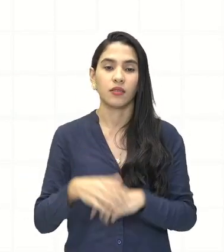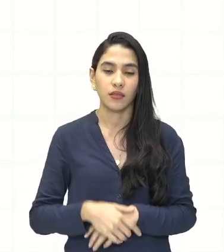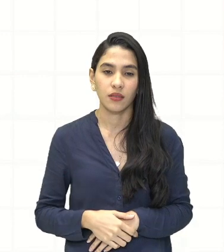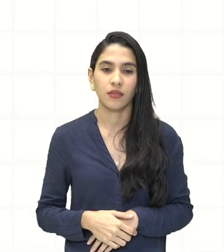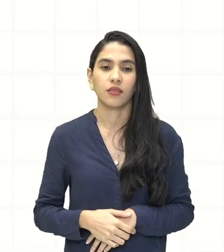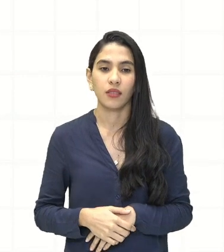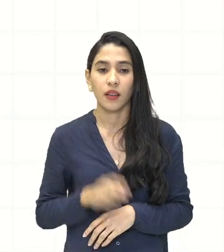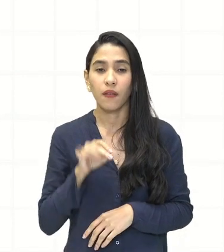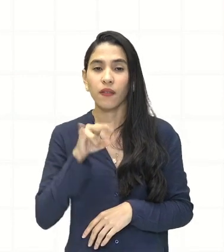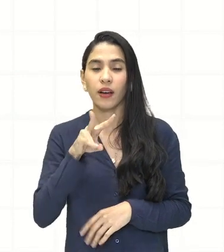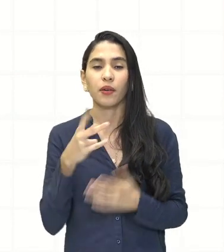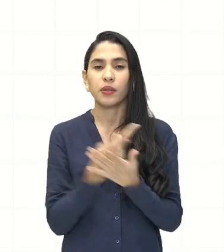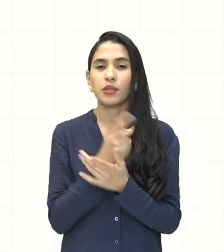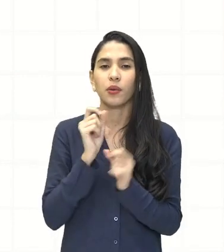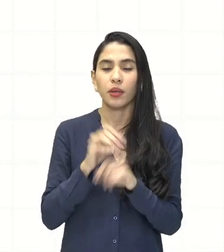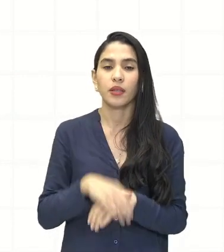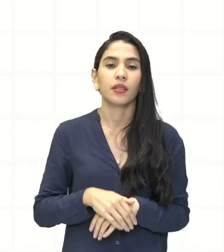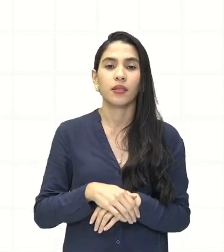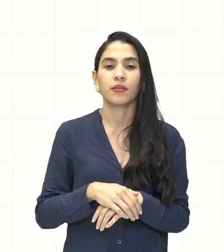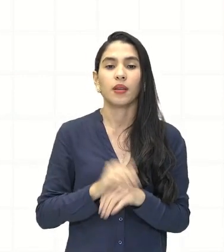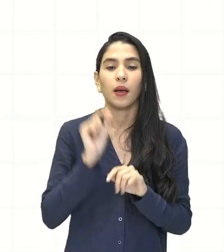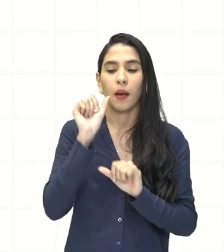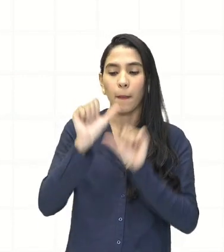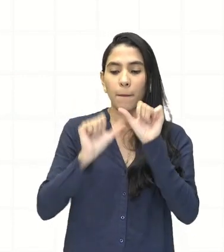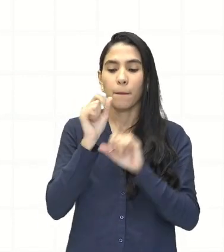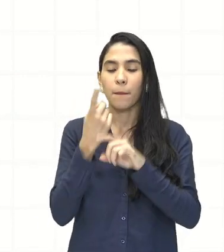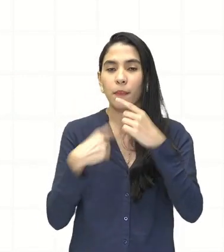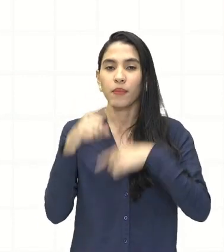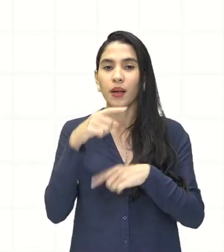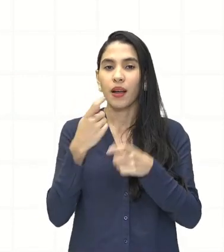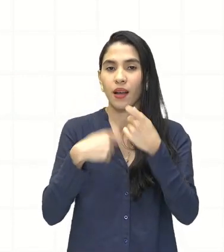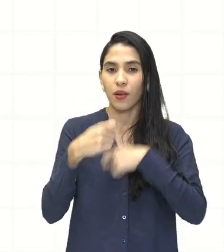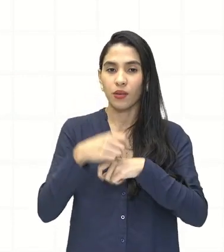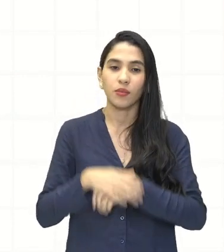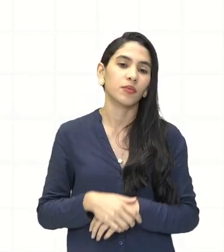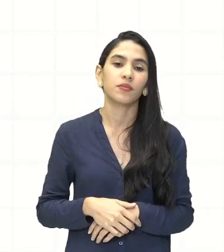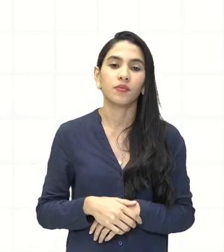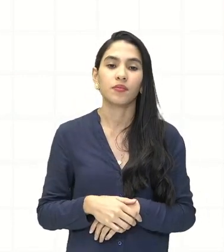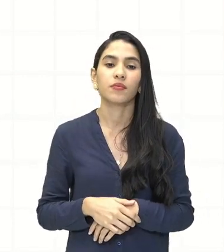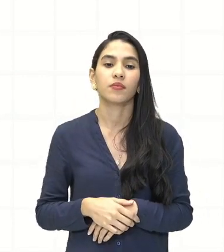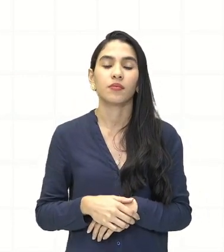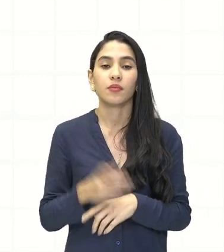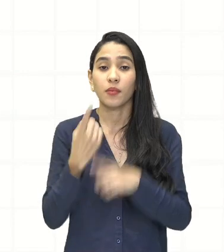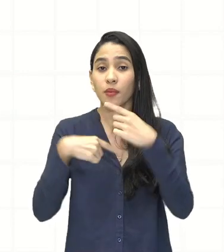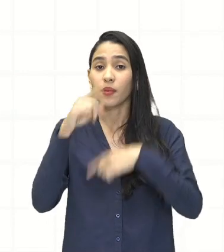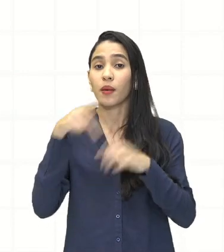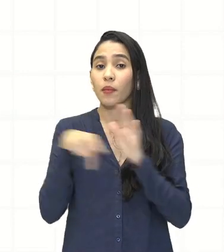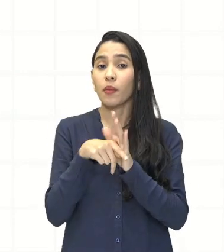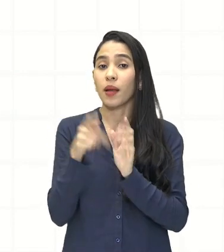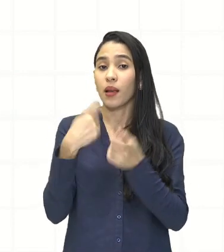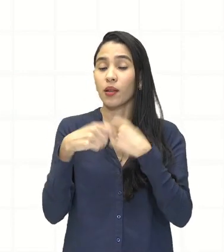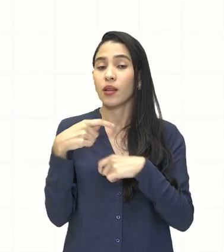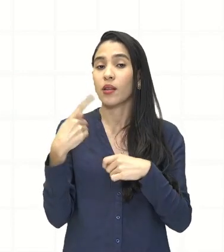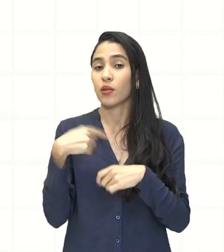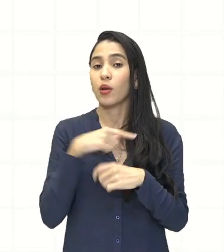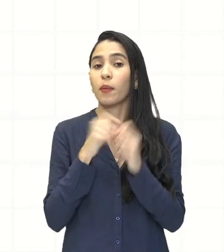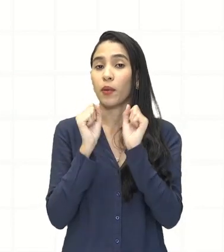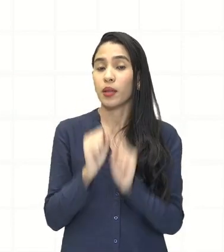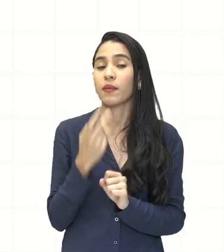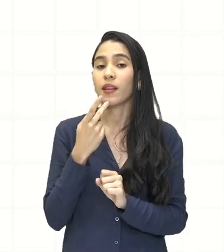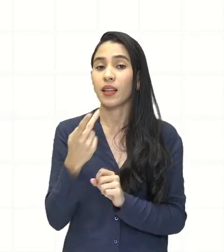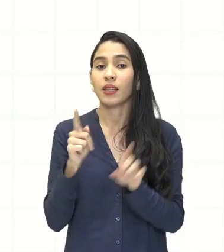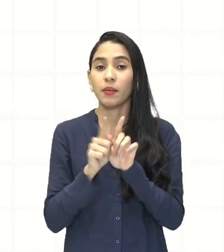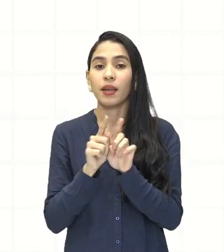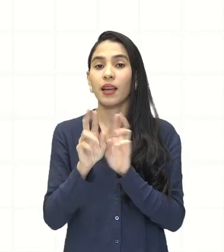isso vai ocasionar o quê? A modernização econômica. Quando se fala de modernização econômica, nós podemos falar também em relação